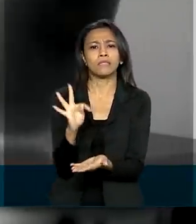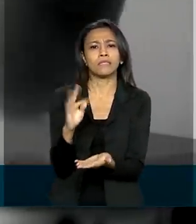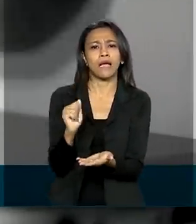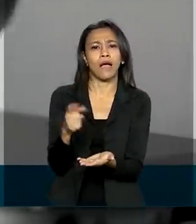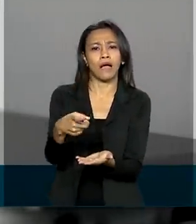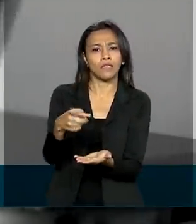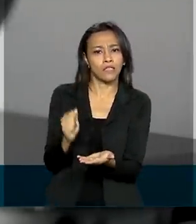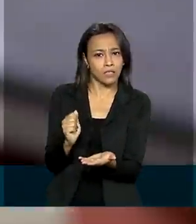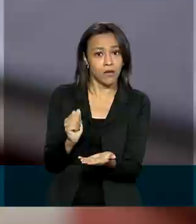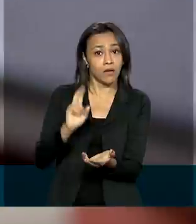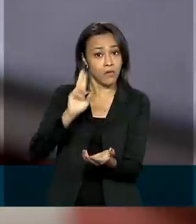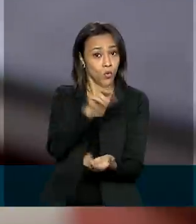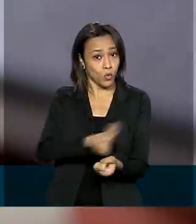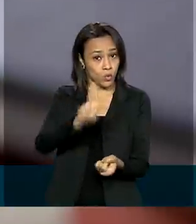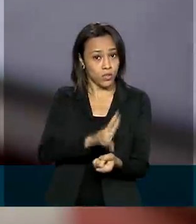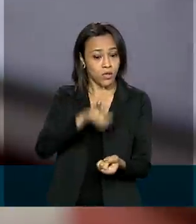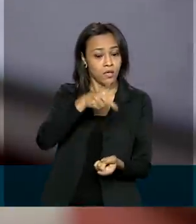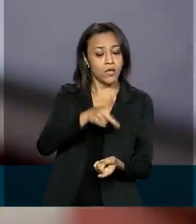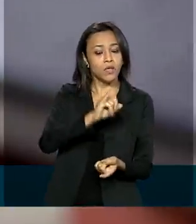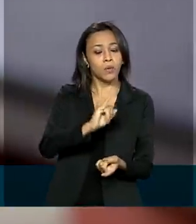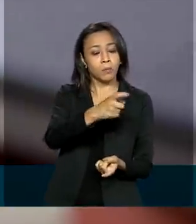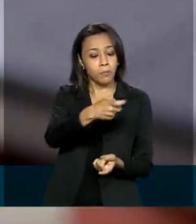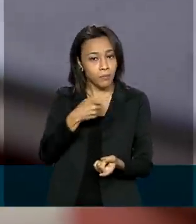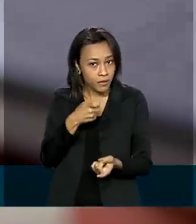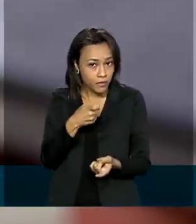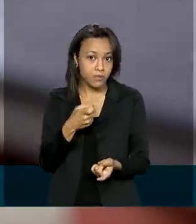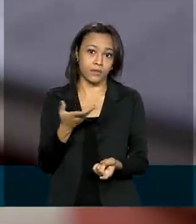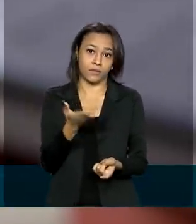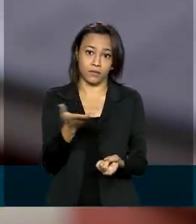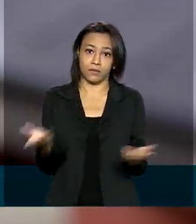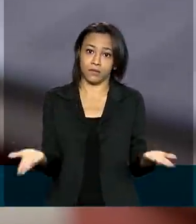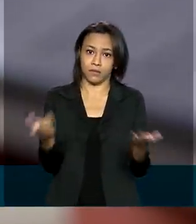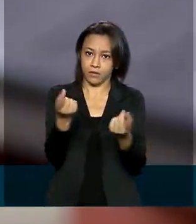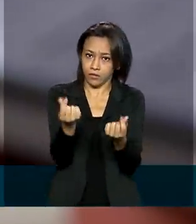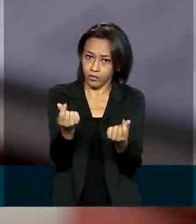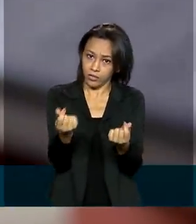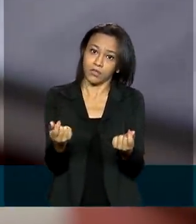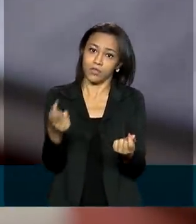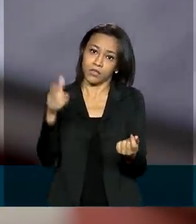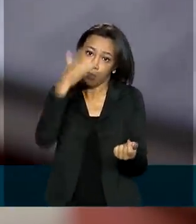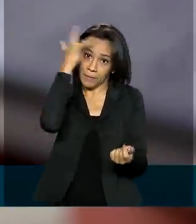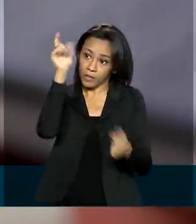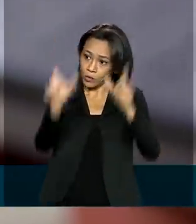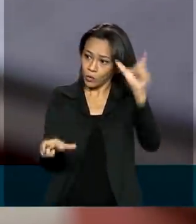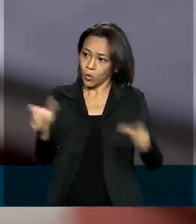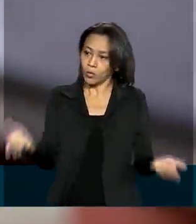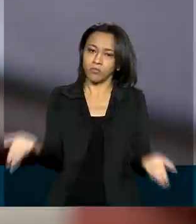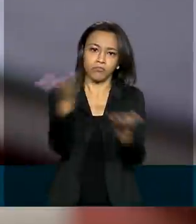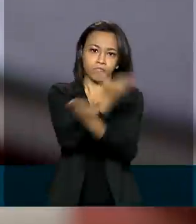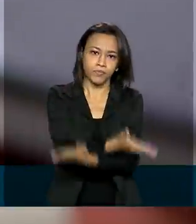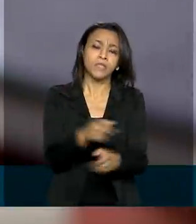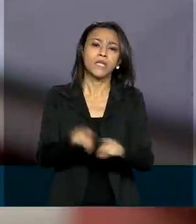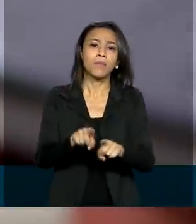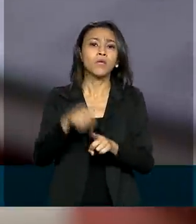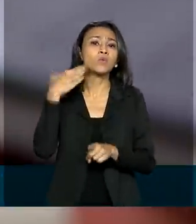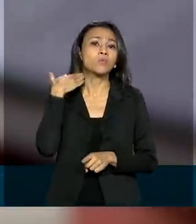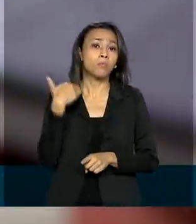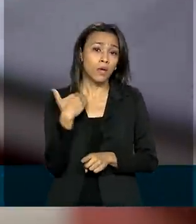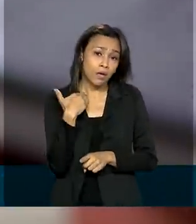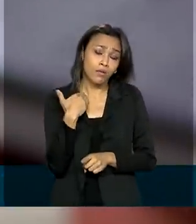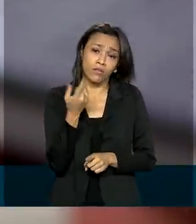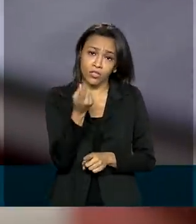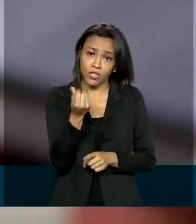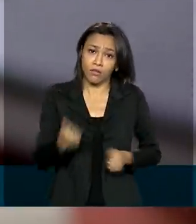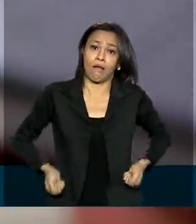contas por meio do PIX, nos casos de pagador e recebedor serem pessoa física. E os bancos também vão gastar